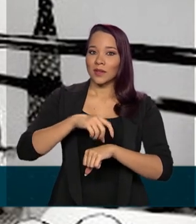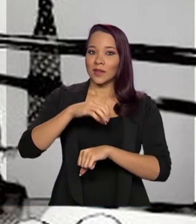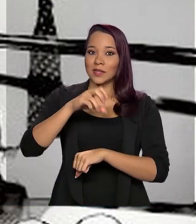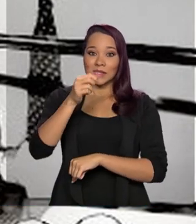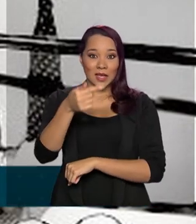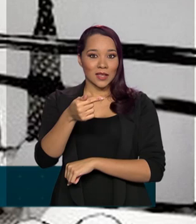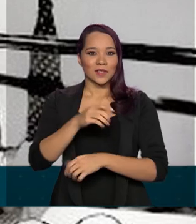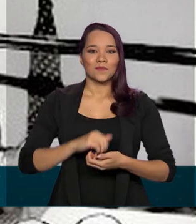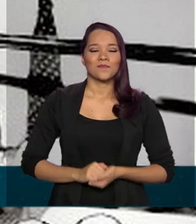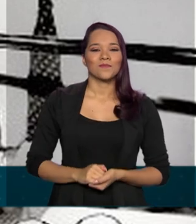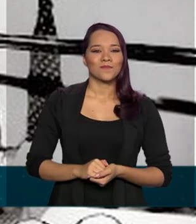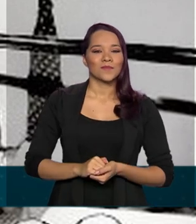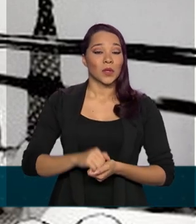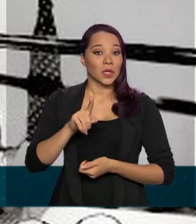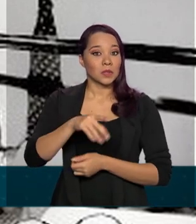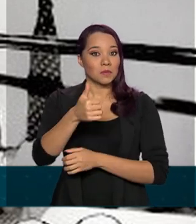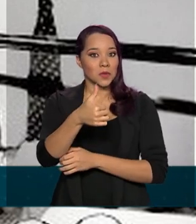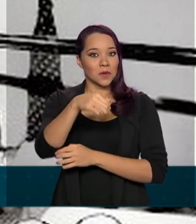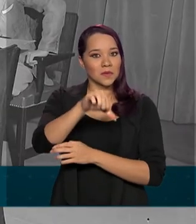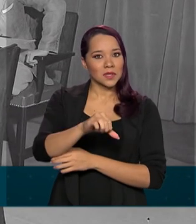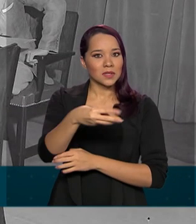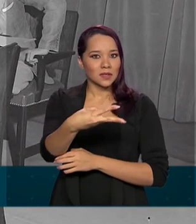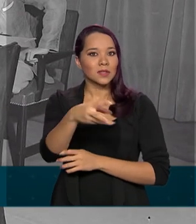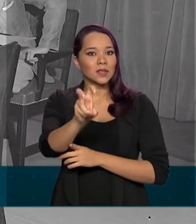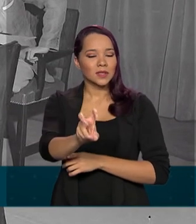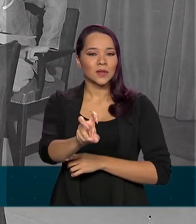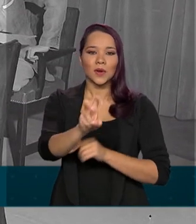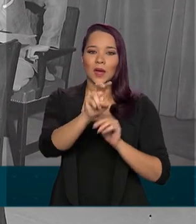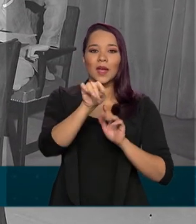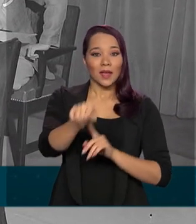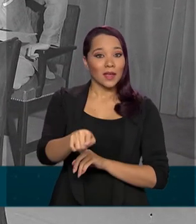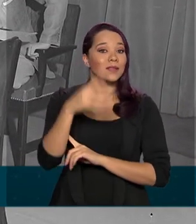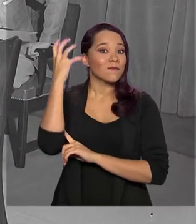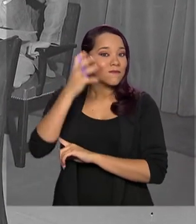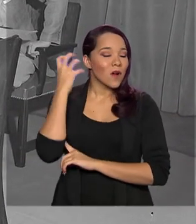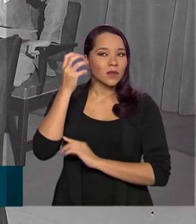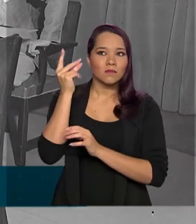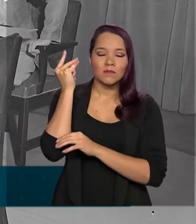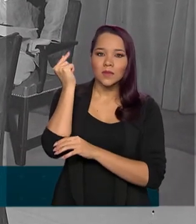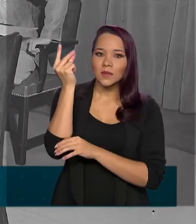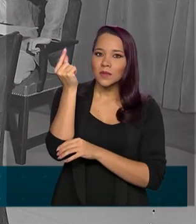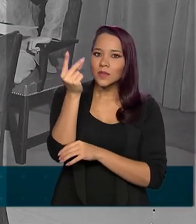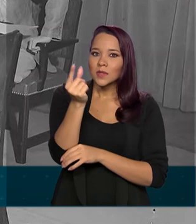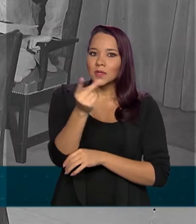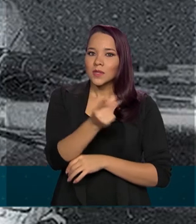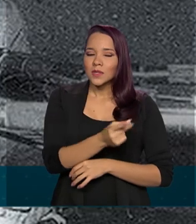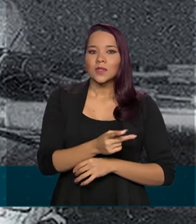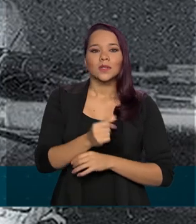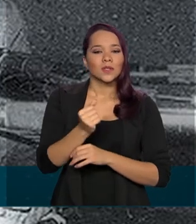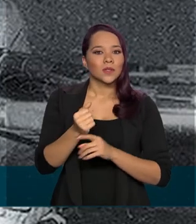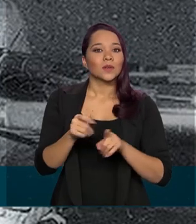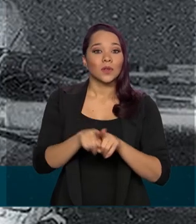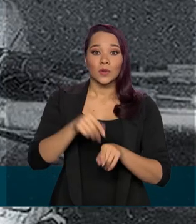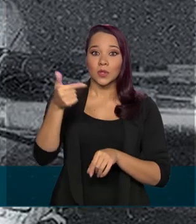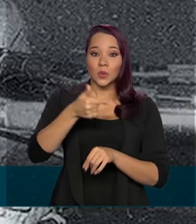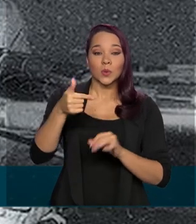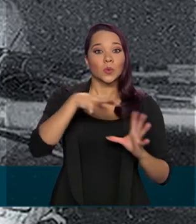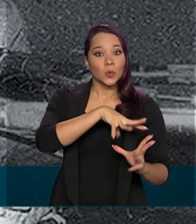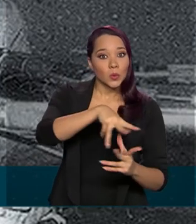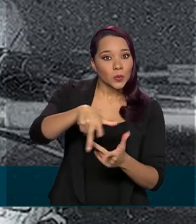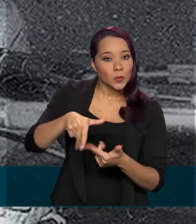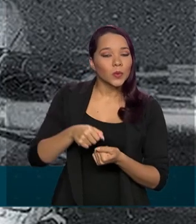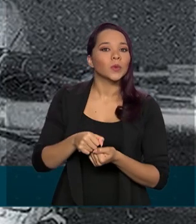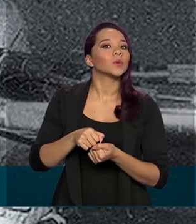No ar desde 1935, o programa de rádio mais antigo do Hemisfério Sul e o segundo do mundo